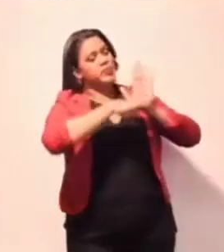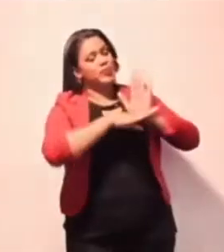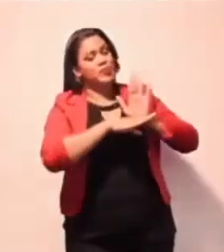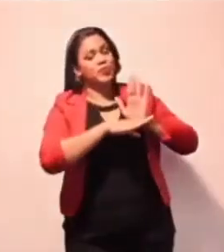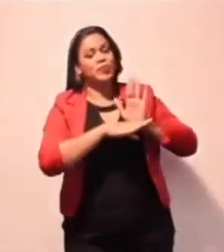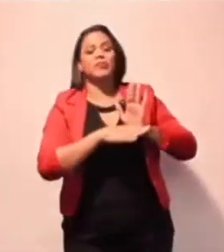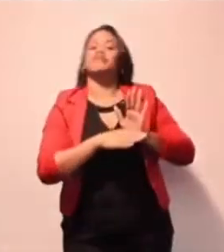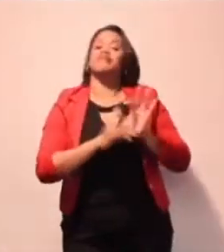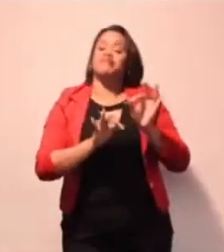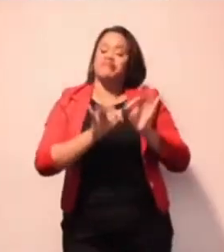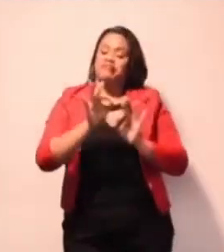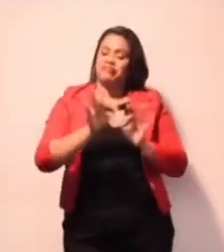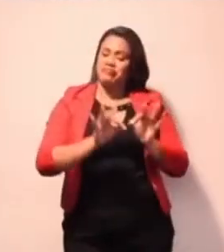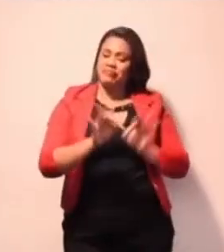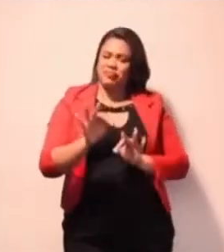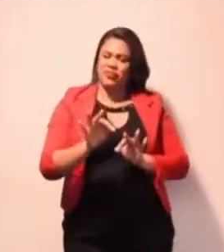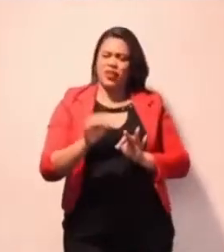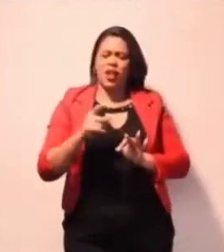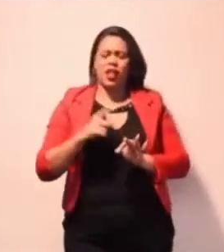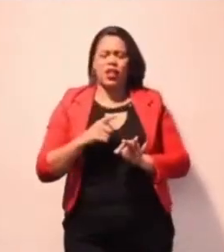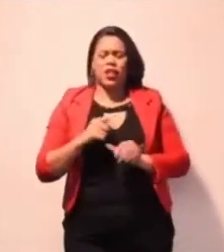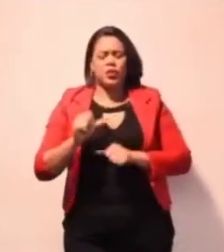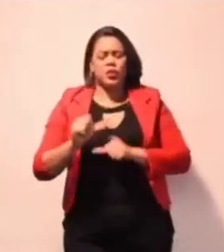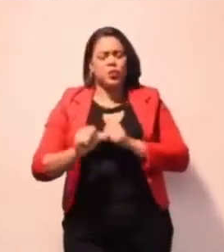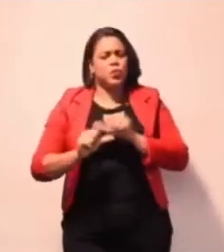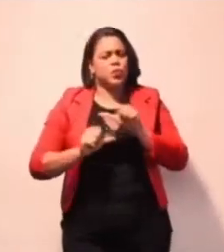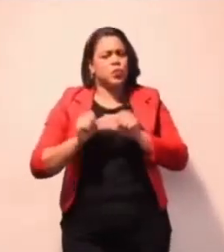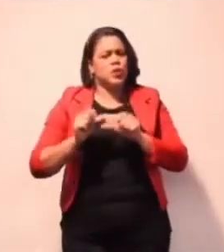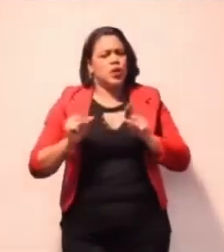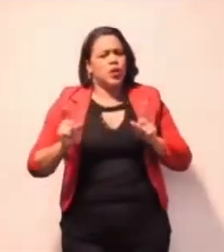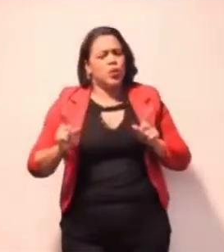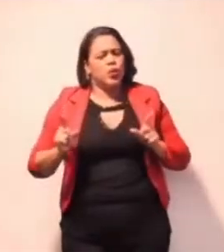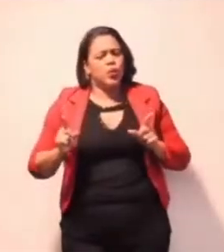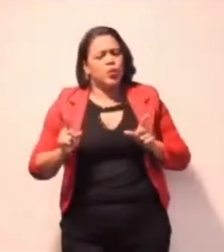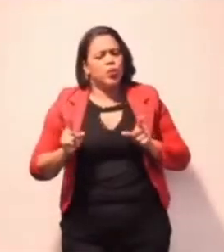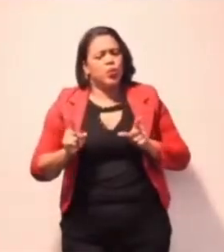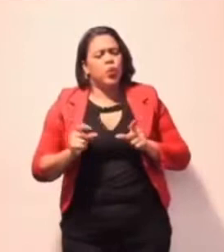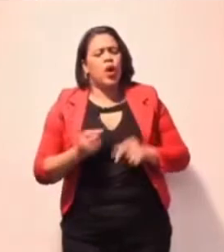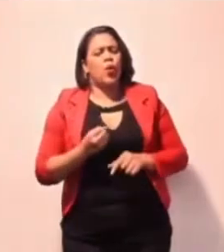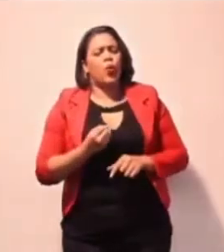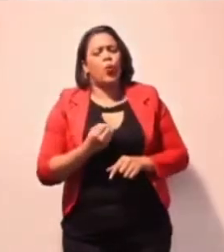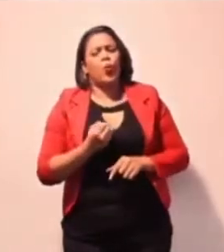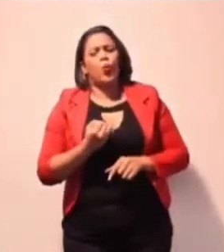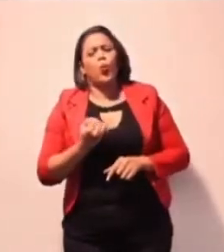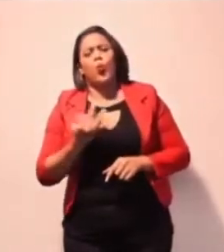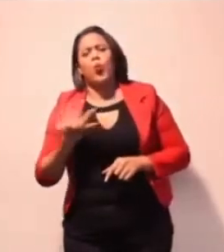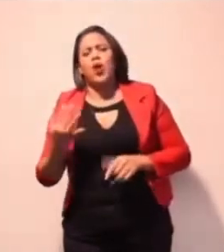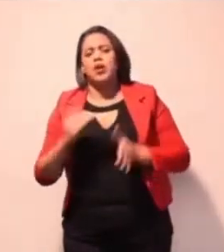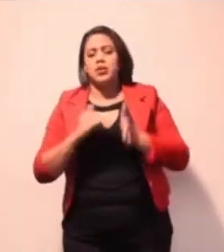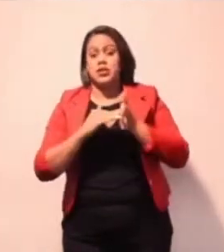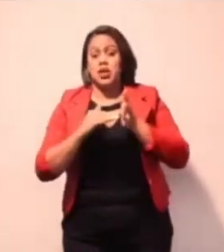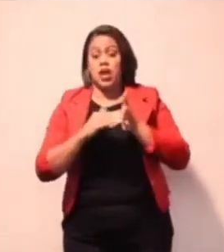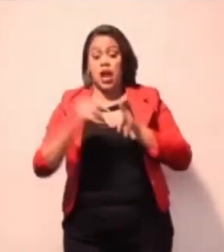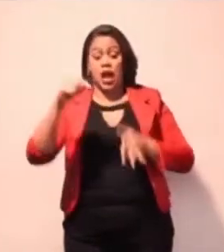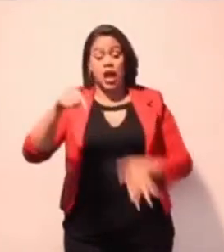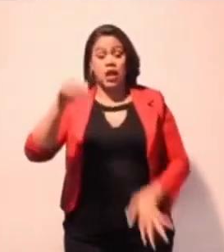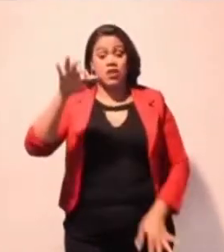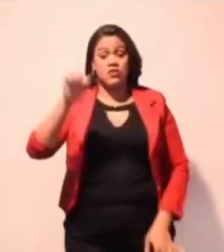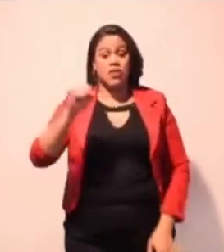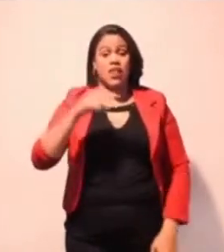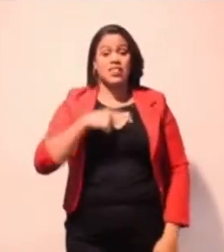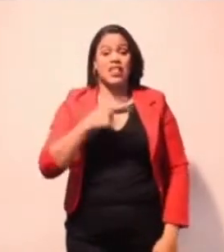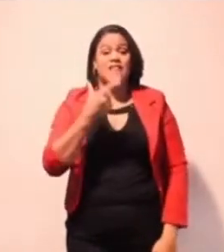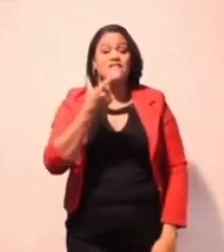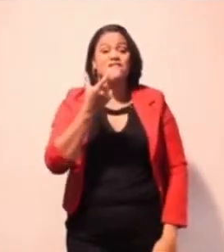Nós vamos reduzir o número de secretários. Feira de Santana hoje existe 20